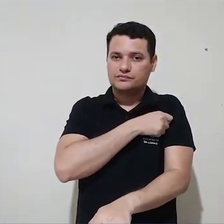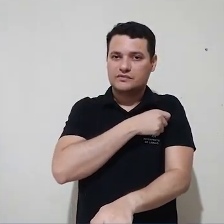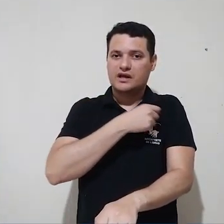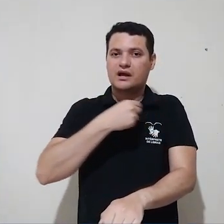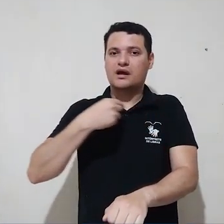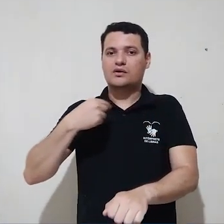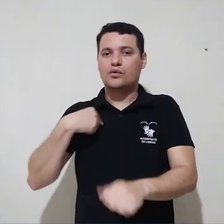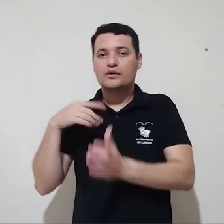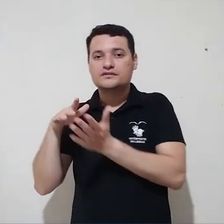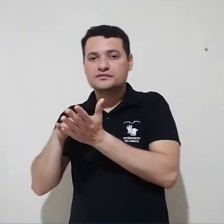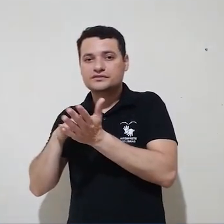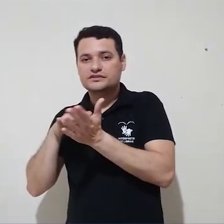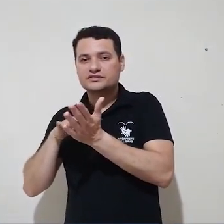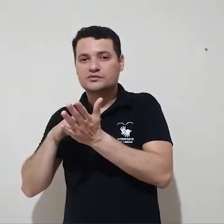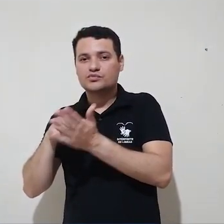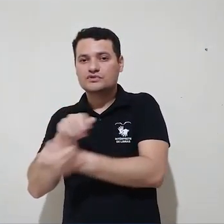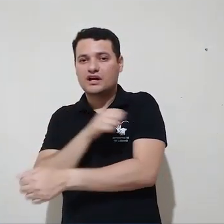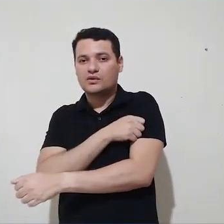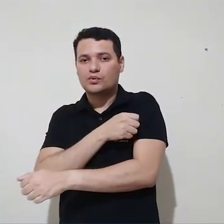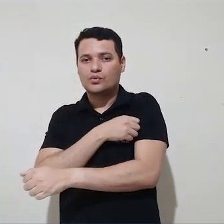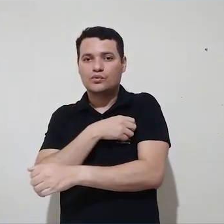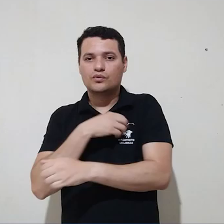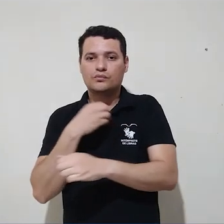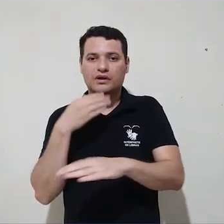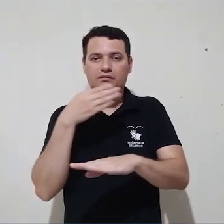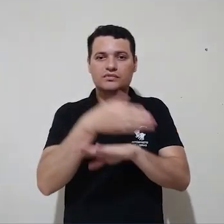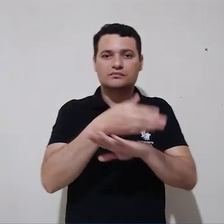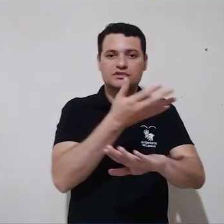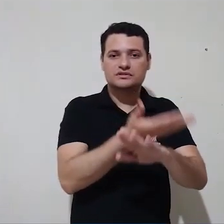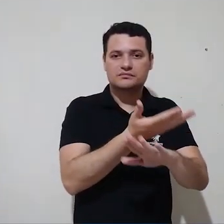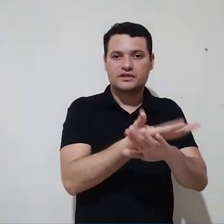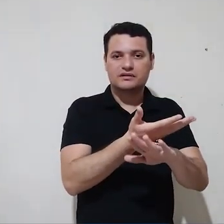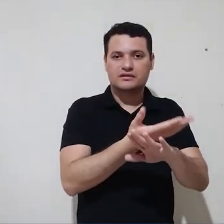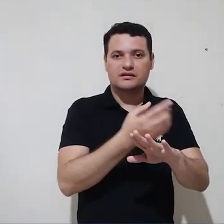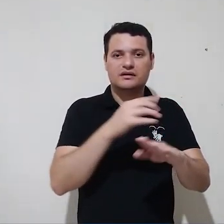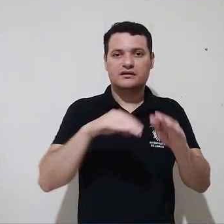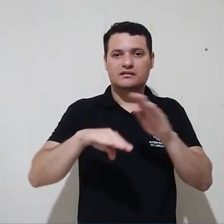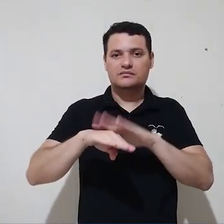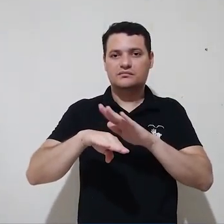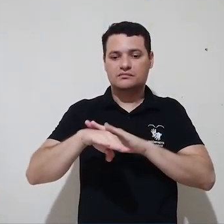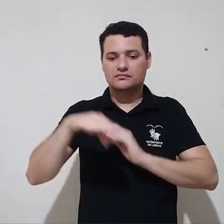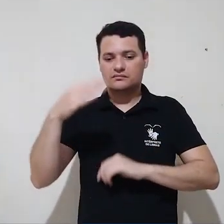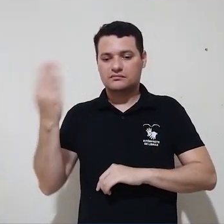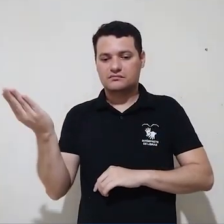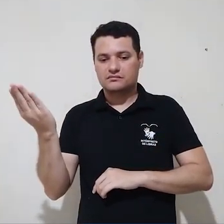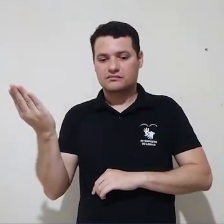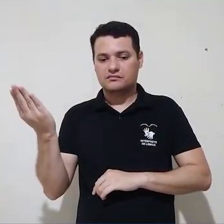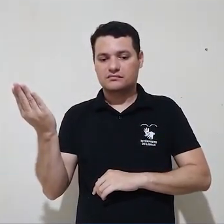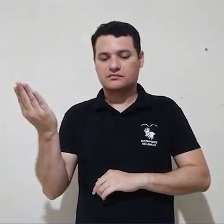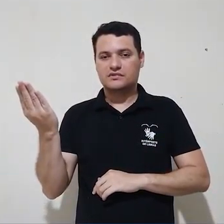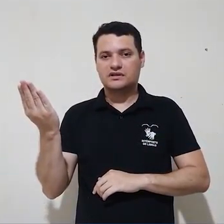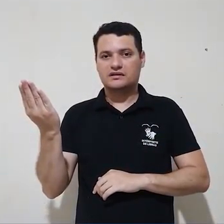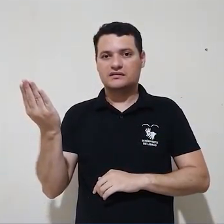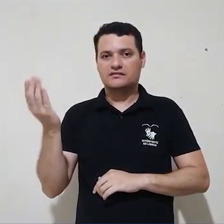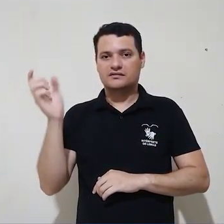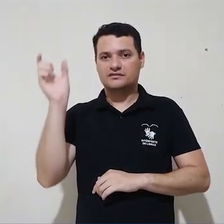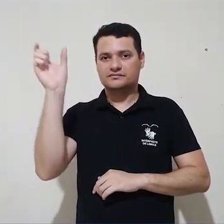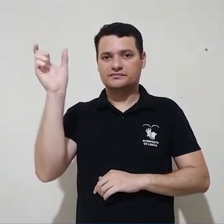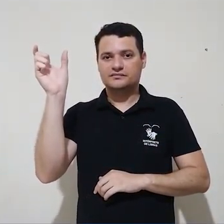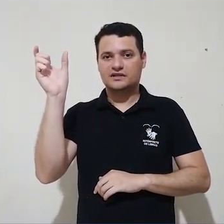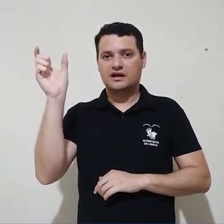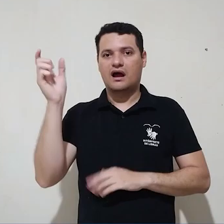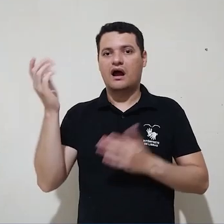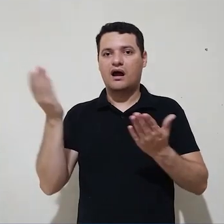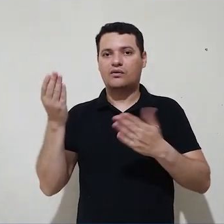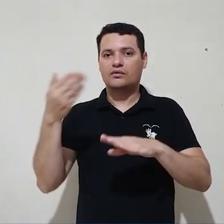acesso como um dos alunos da disciplina, como vocês podem reparar no canto superior à direita da tela, e